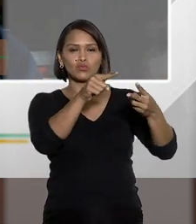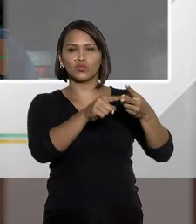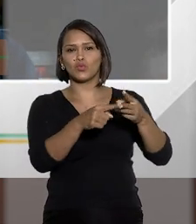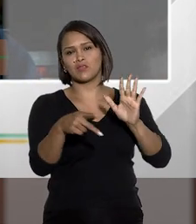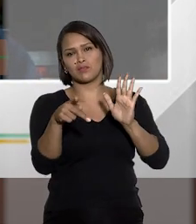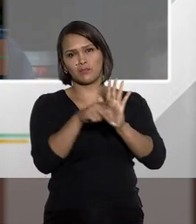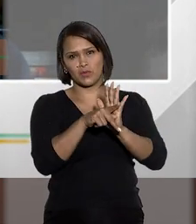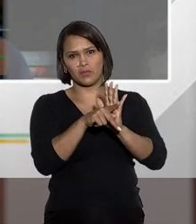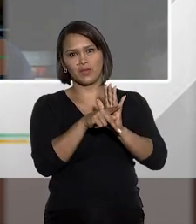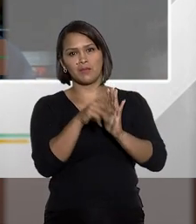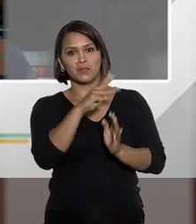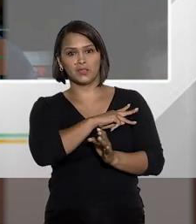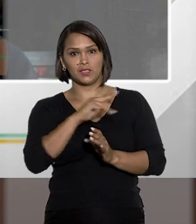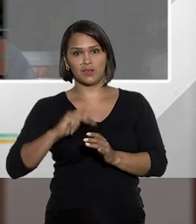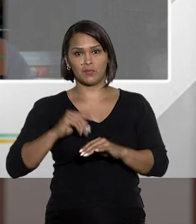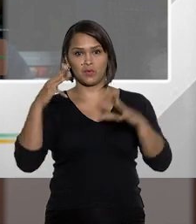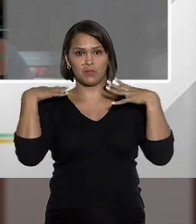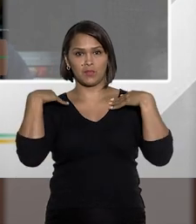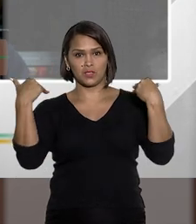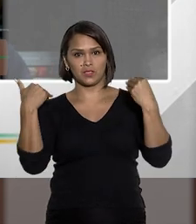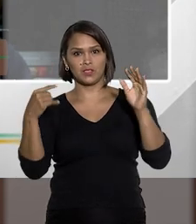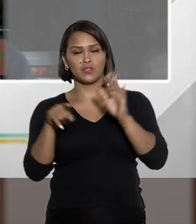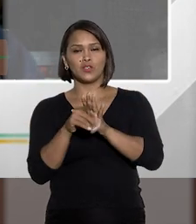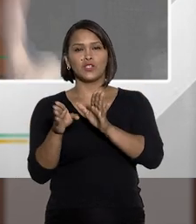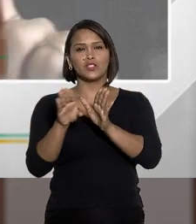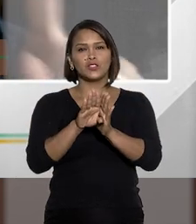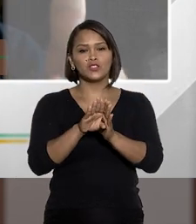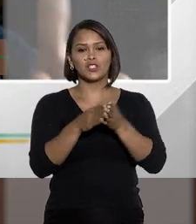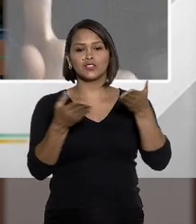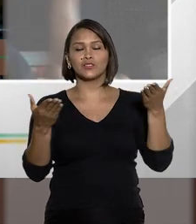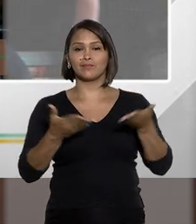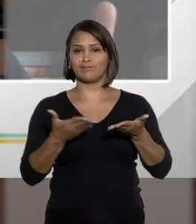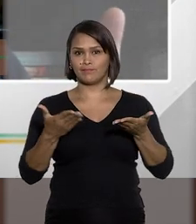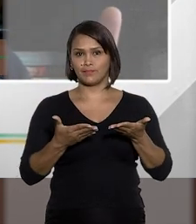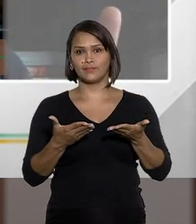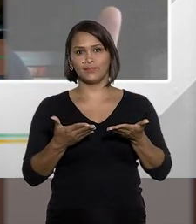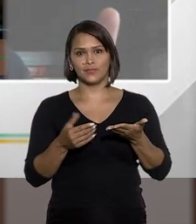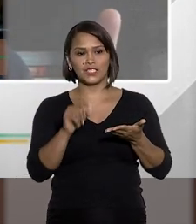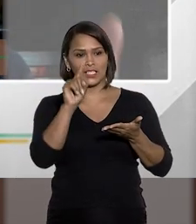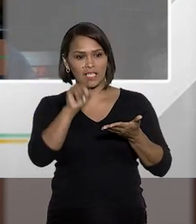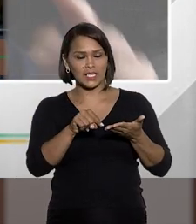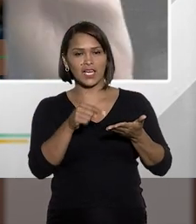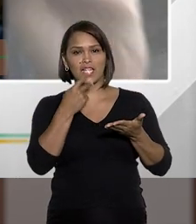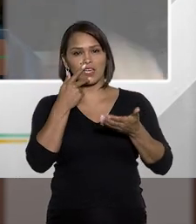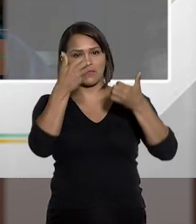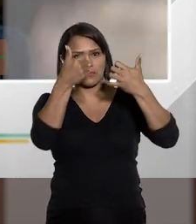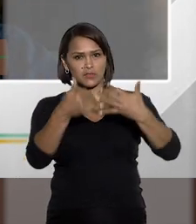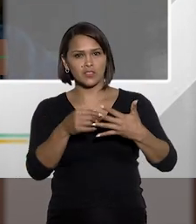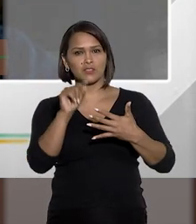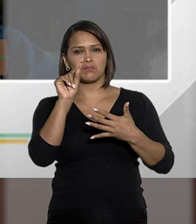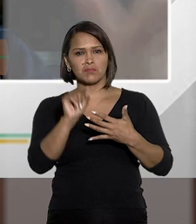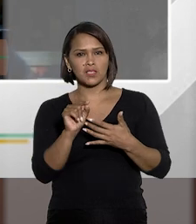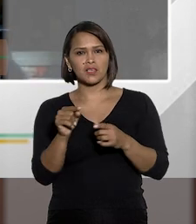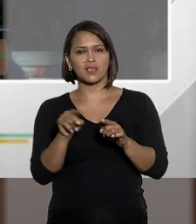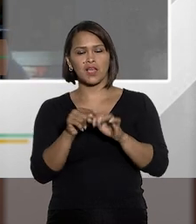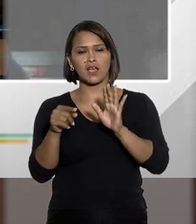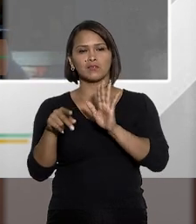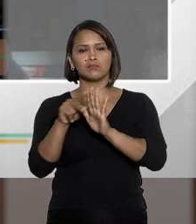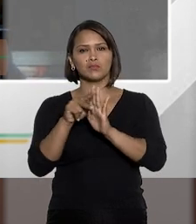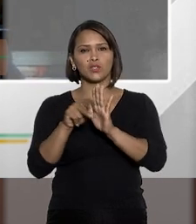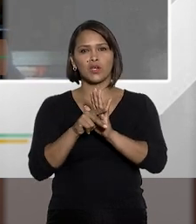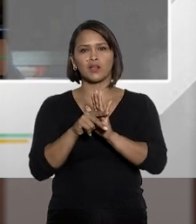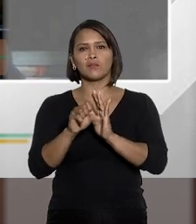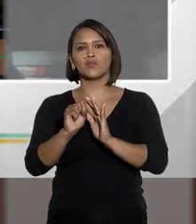duas categorias, principalmente, Ministério Público e Magistratura. E já chegou o momento, e aqui eu coloco no